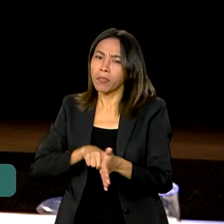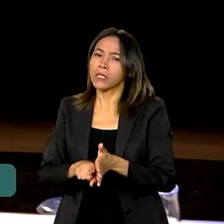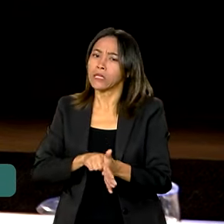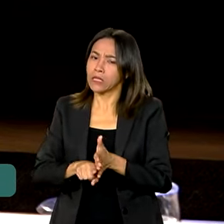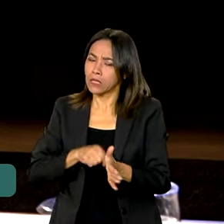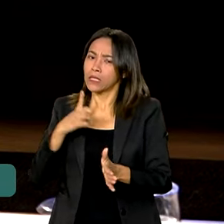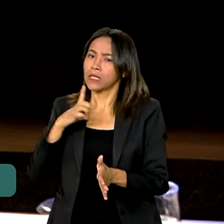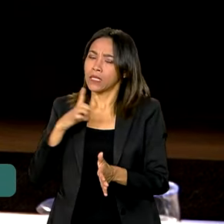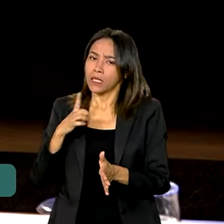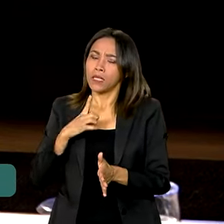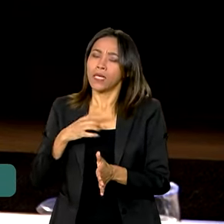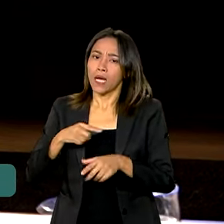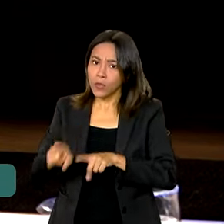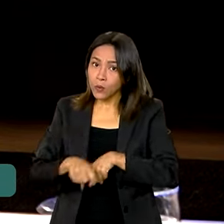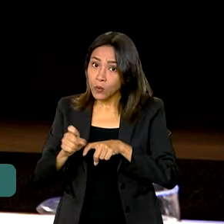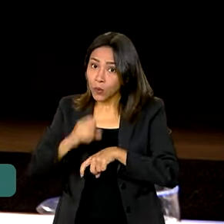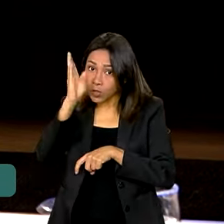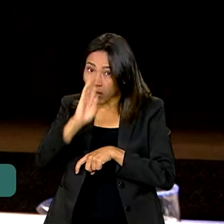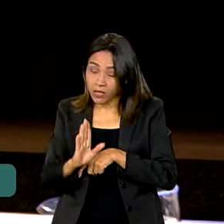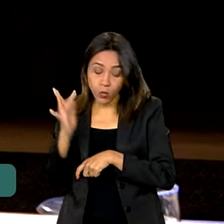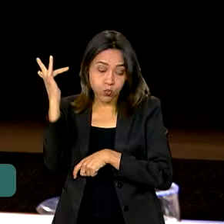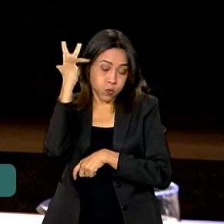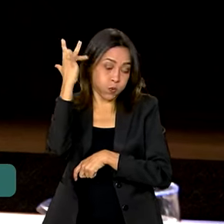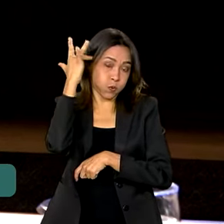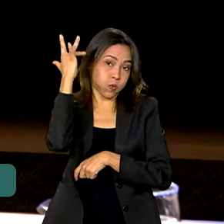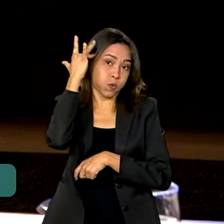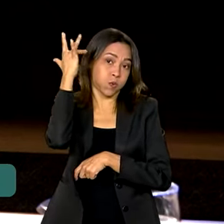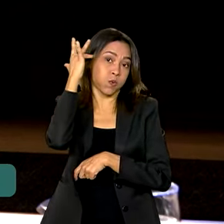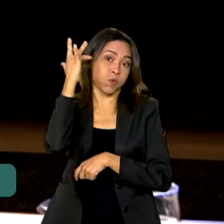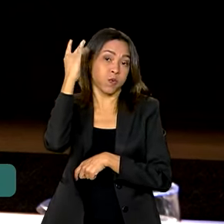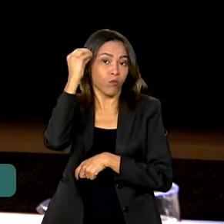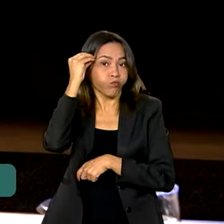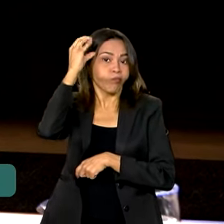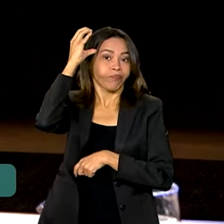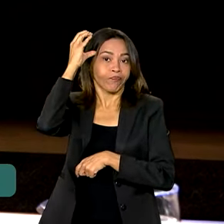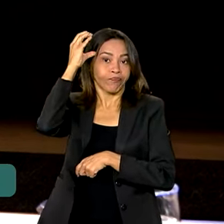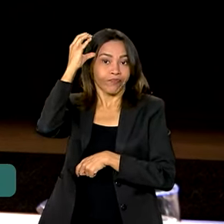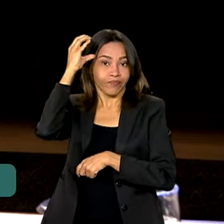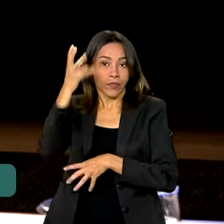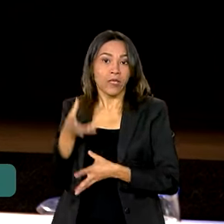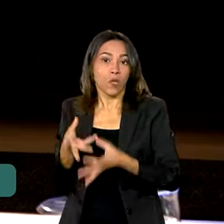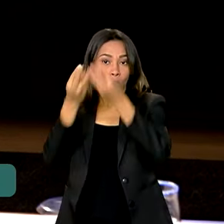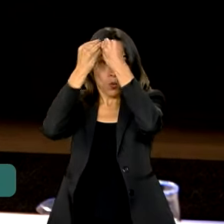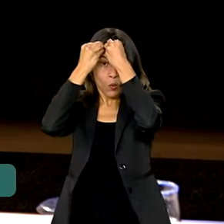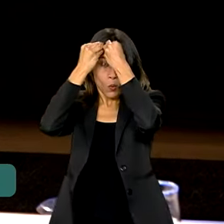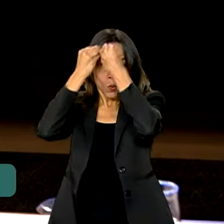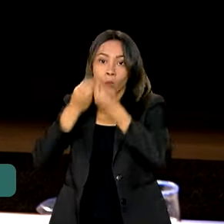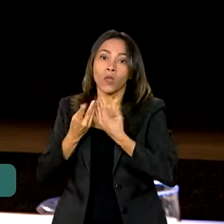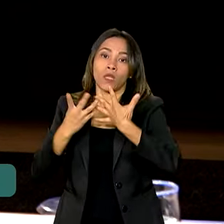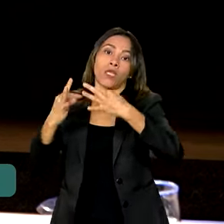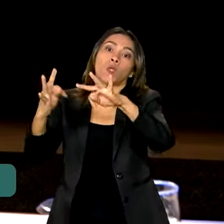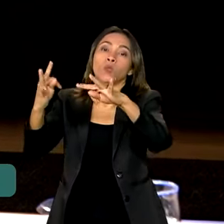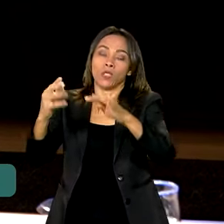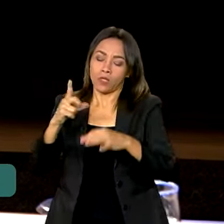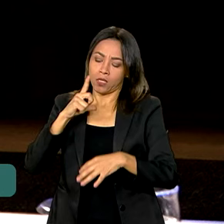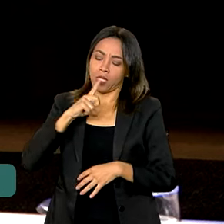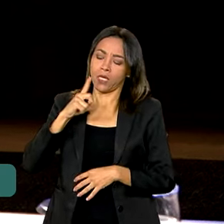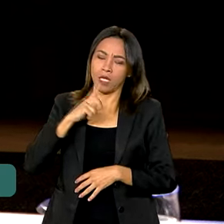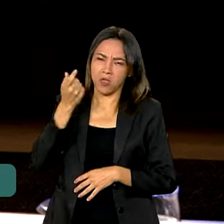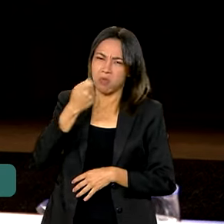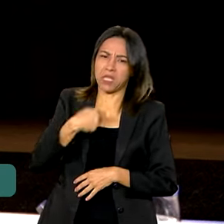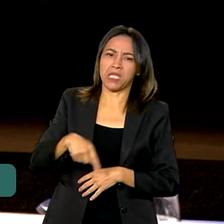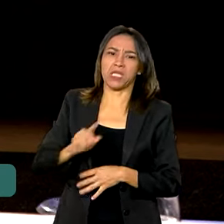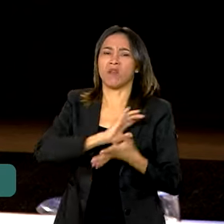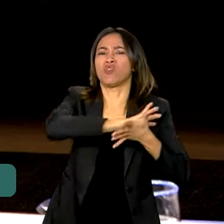brasileira conta com um know-how muito grande de conhecimento, de tecnologia e de inovação. Nós não precisamos